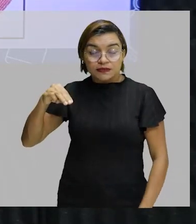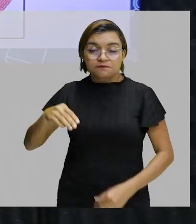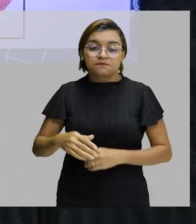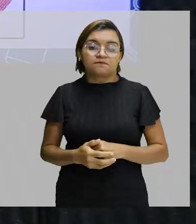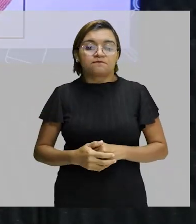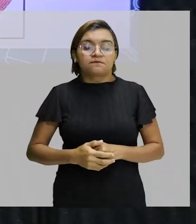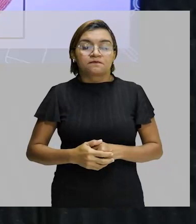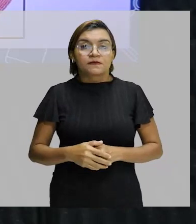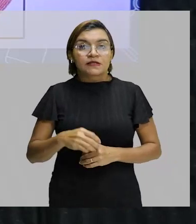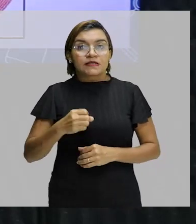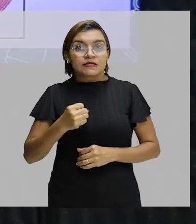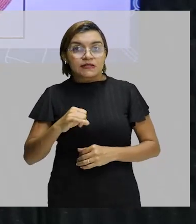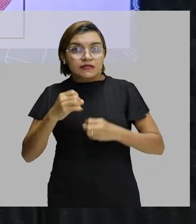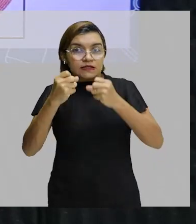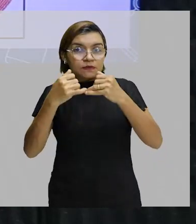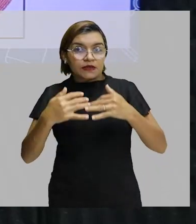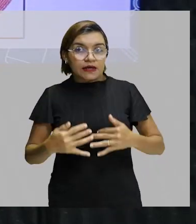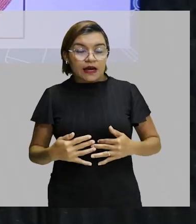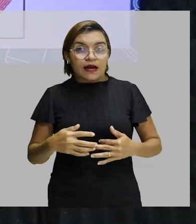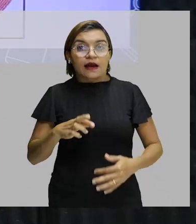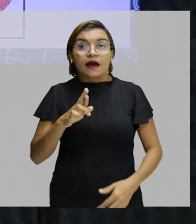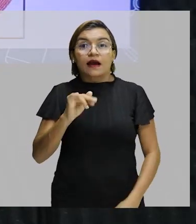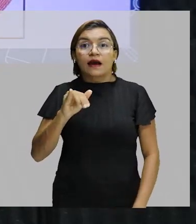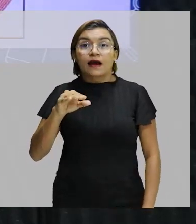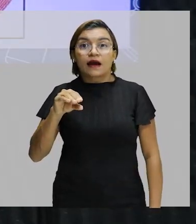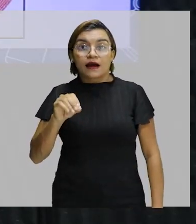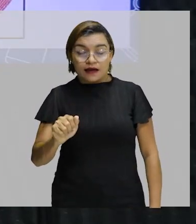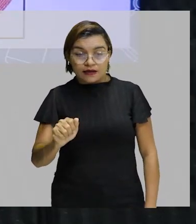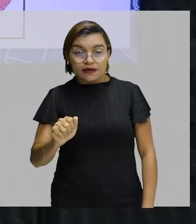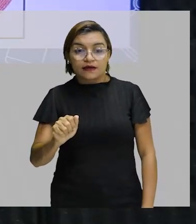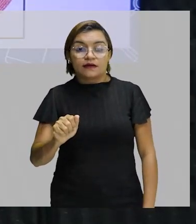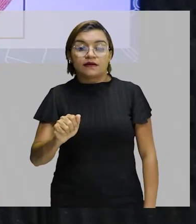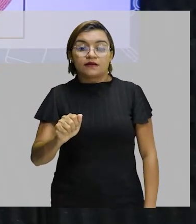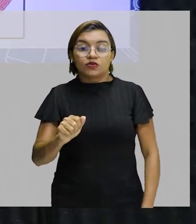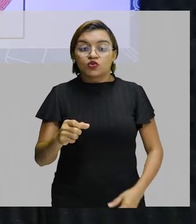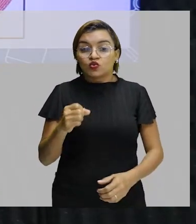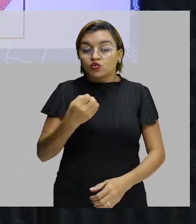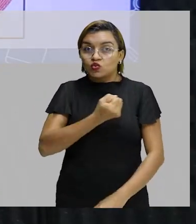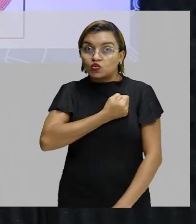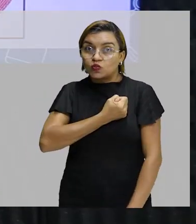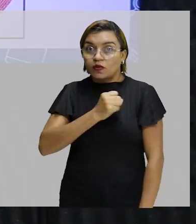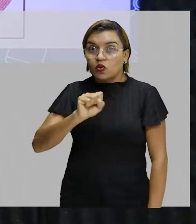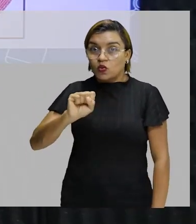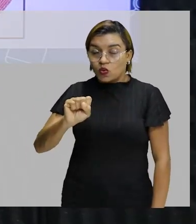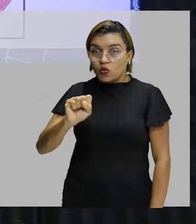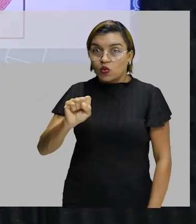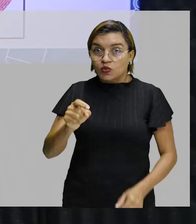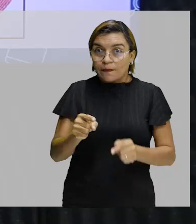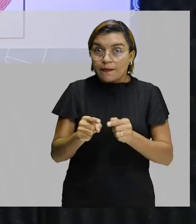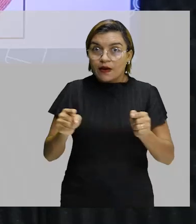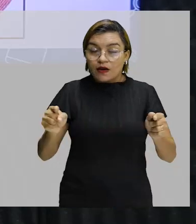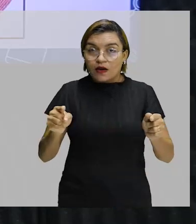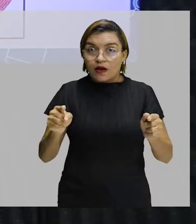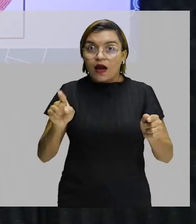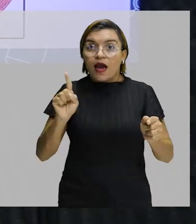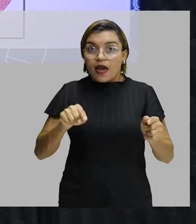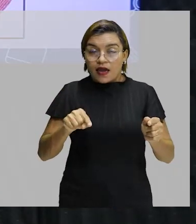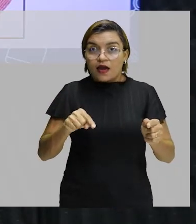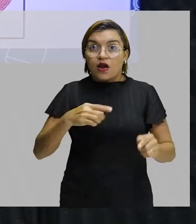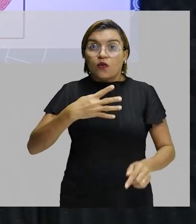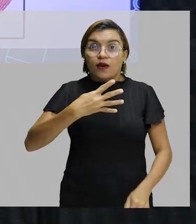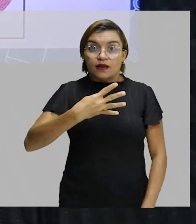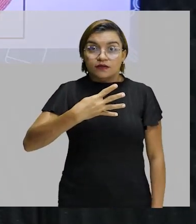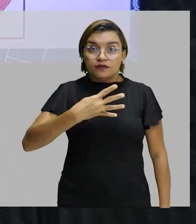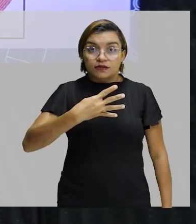nós formos falar da raia de número oito, que é a mais aberta, ela tem uma distância de 449